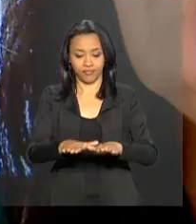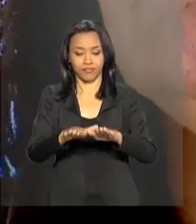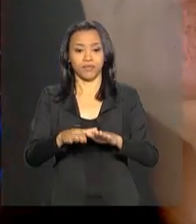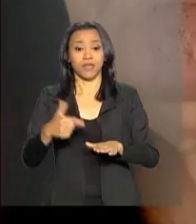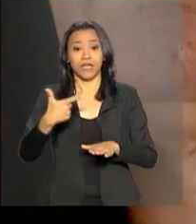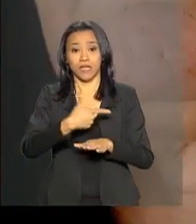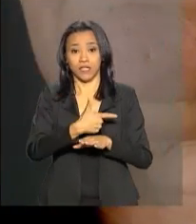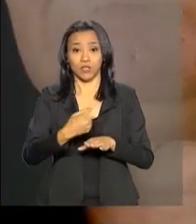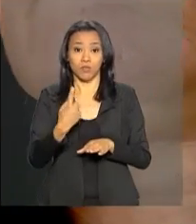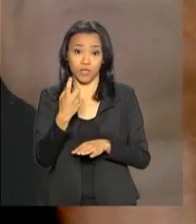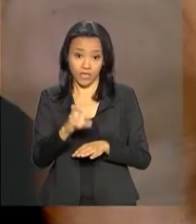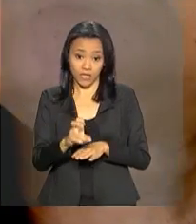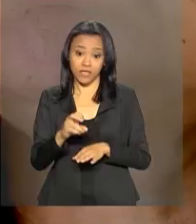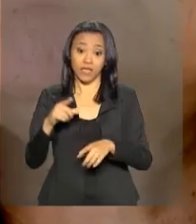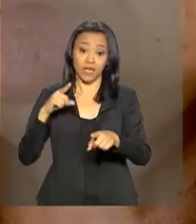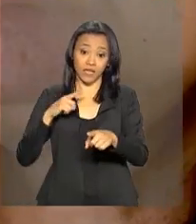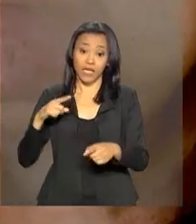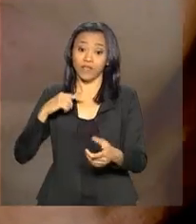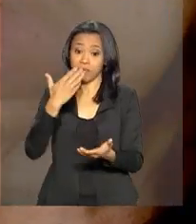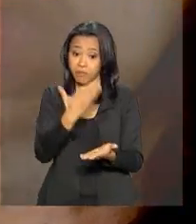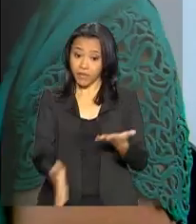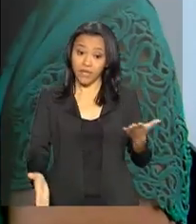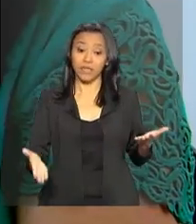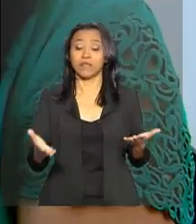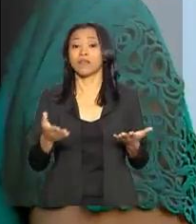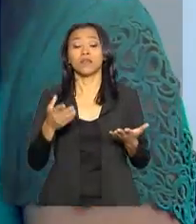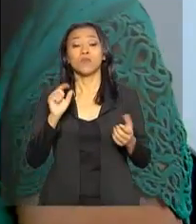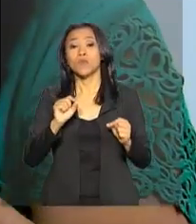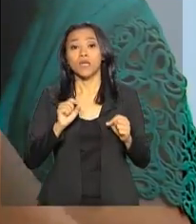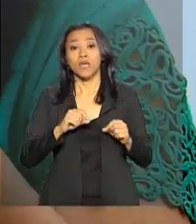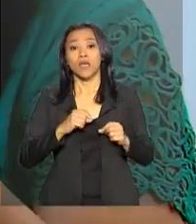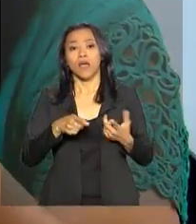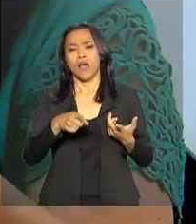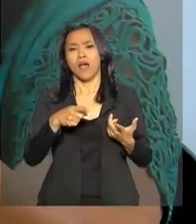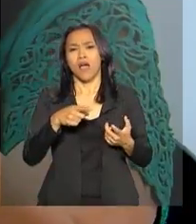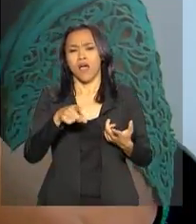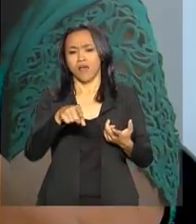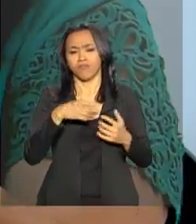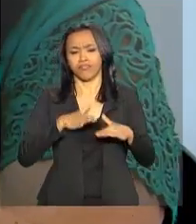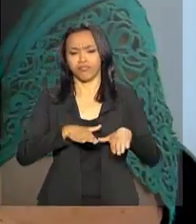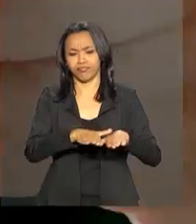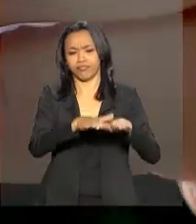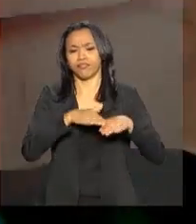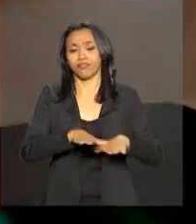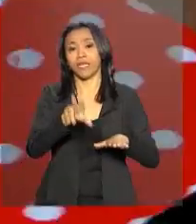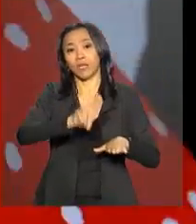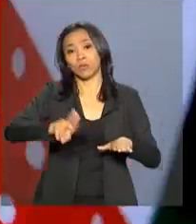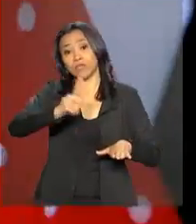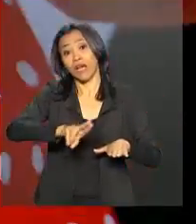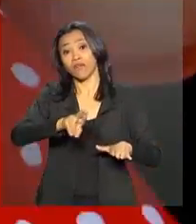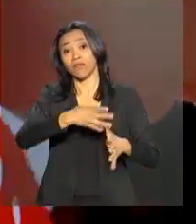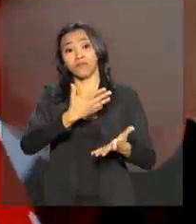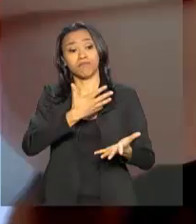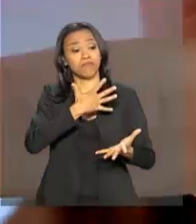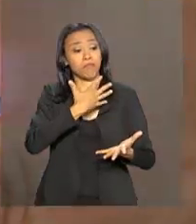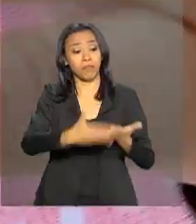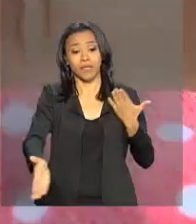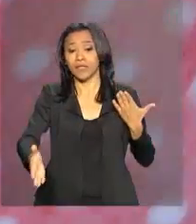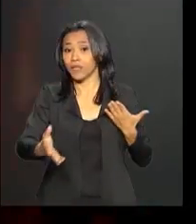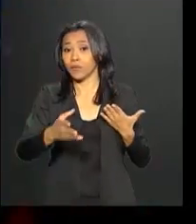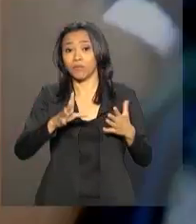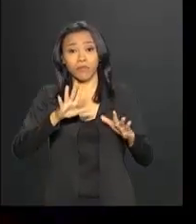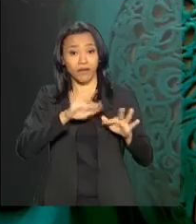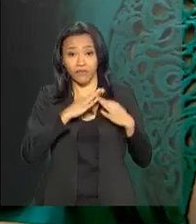2015, ela teve uma grande perda para a lama, a máquina de costura que usava para confeccionar roupas para a filha e pessoas